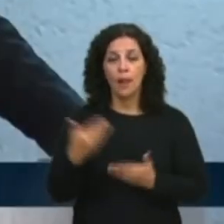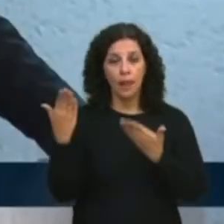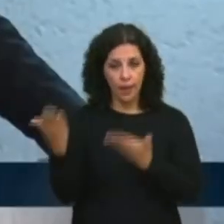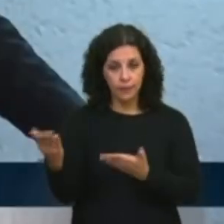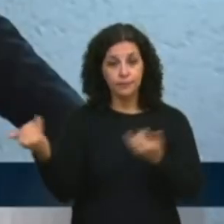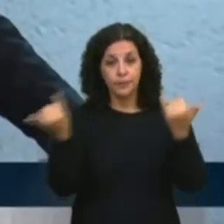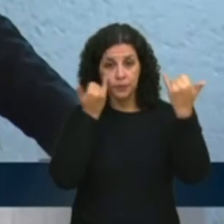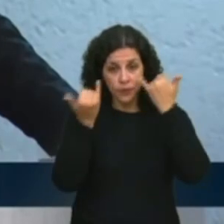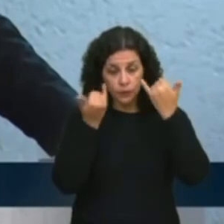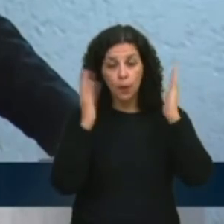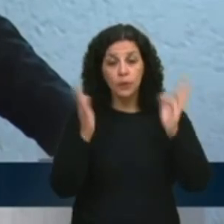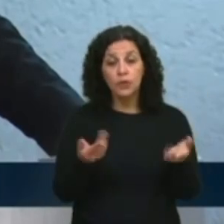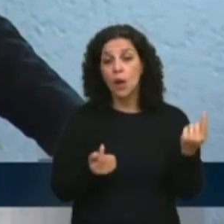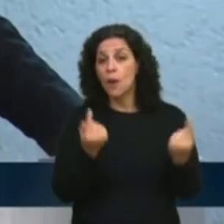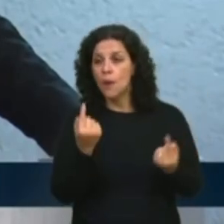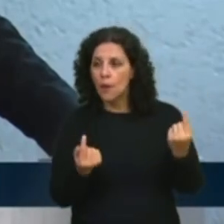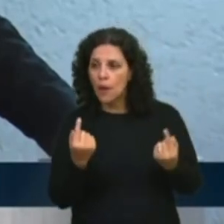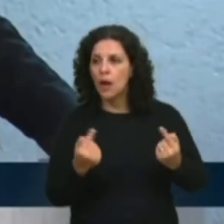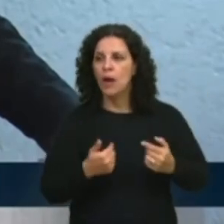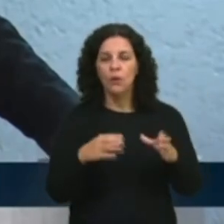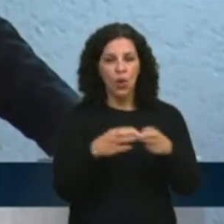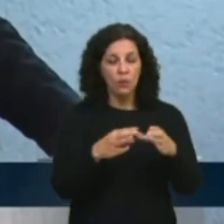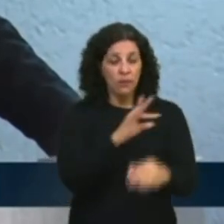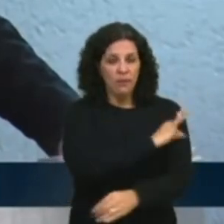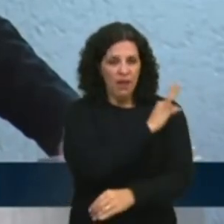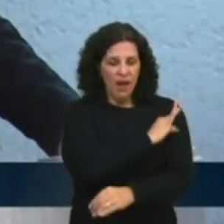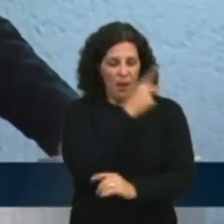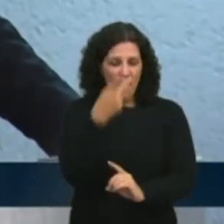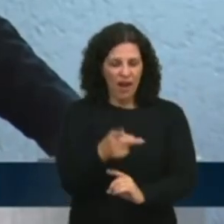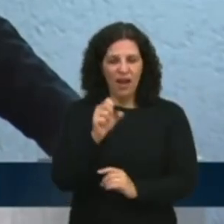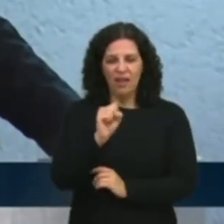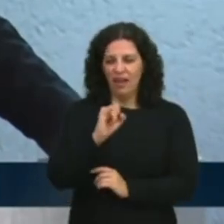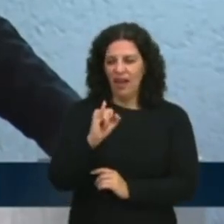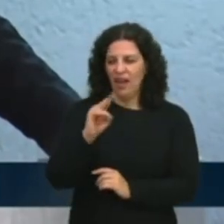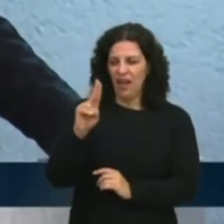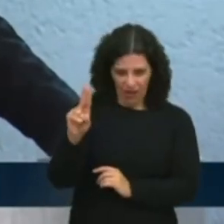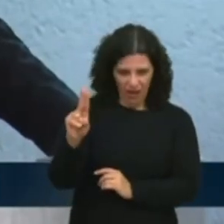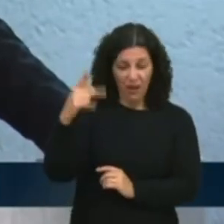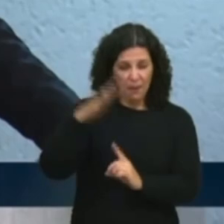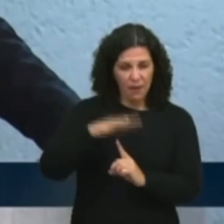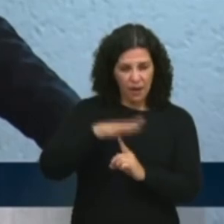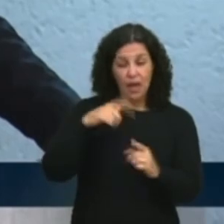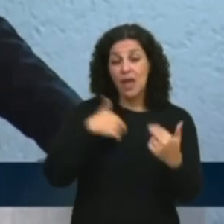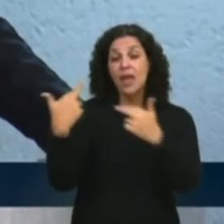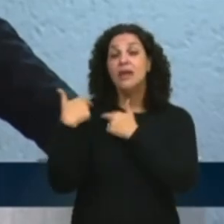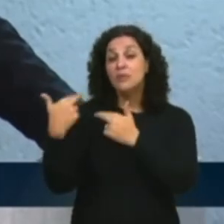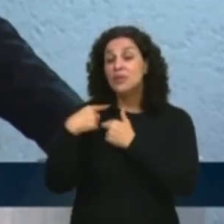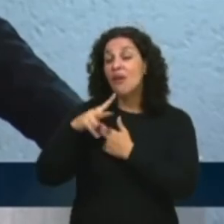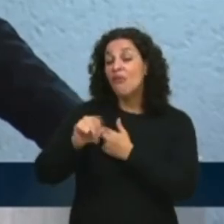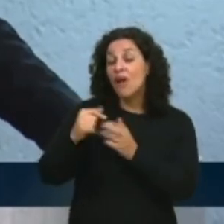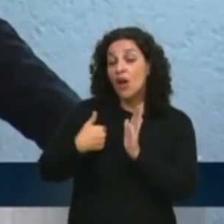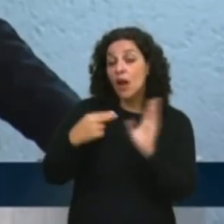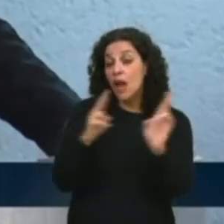ele informe qual é a equipe técnica da CEIL, que são os responsáveis